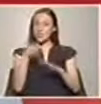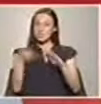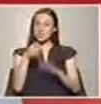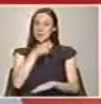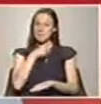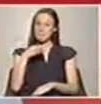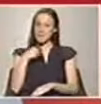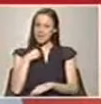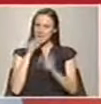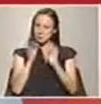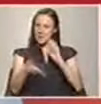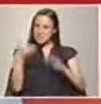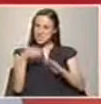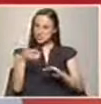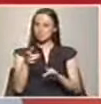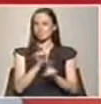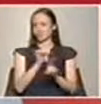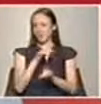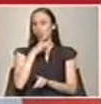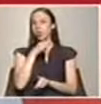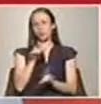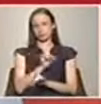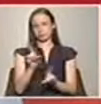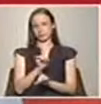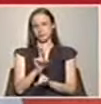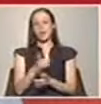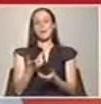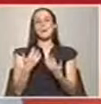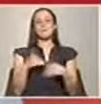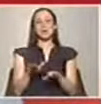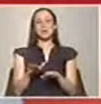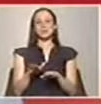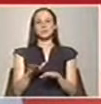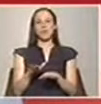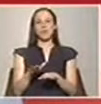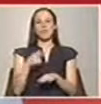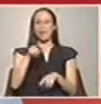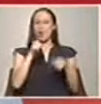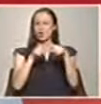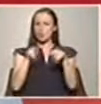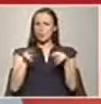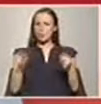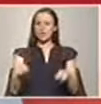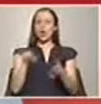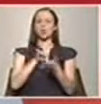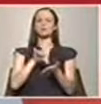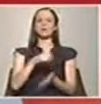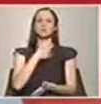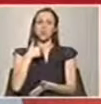propriamente dita, não são muito frequentes, mas ocorrem aos hospitais e aos centros de saúde